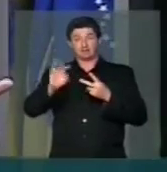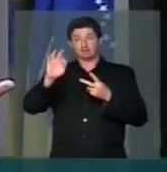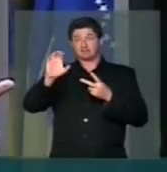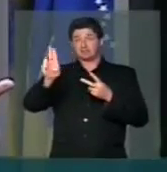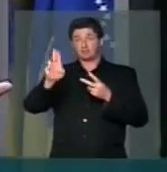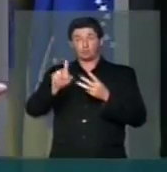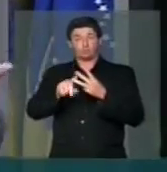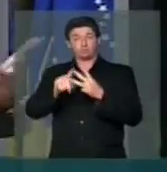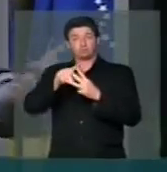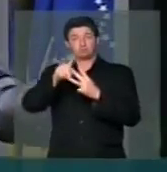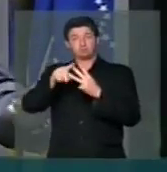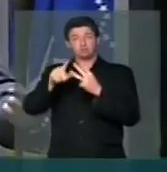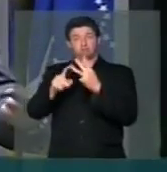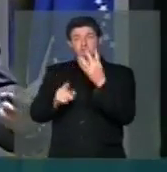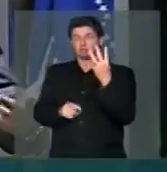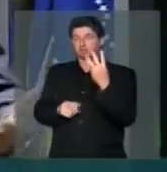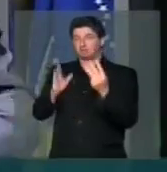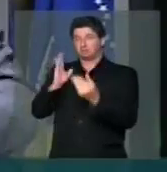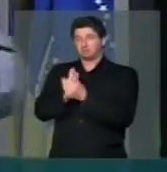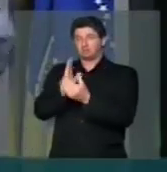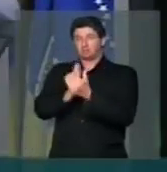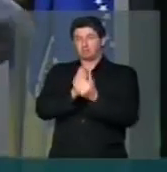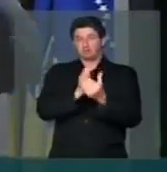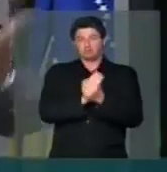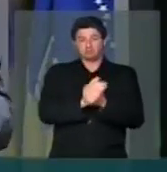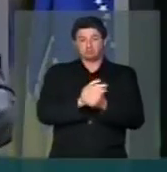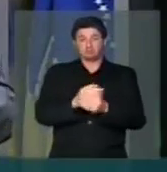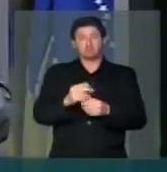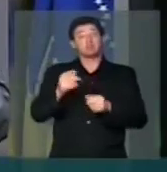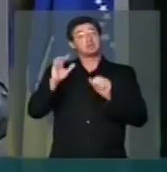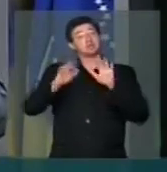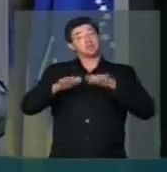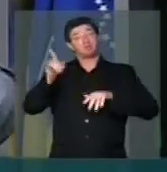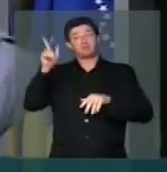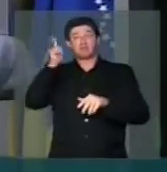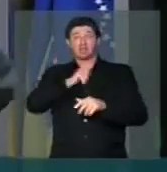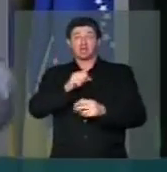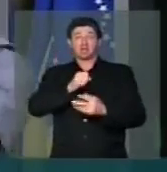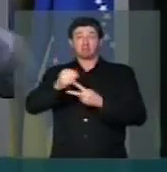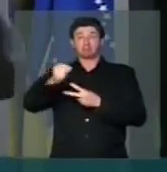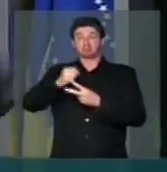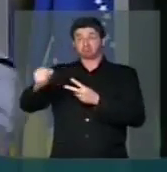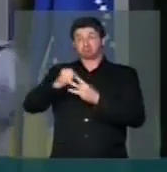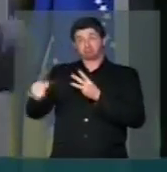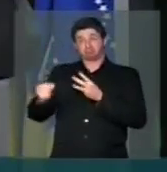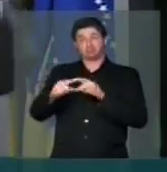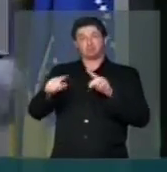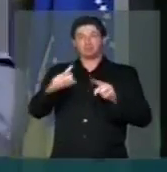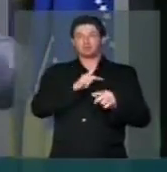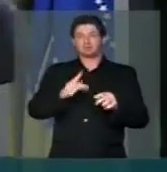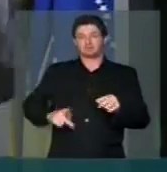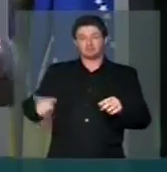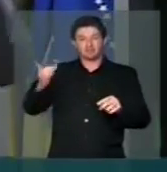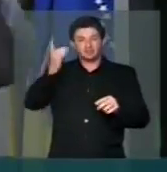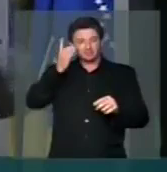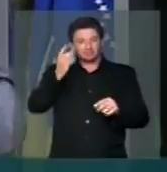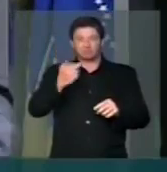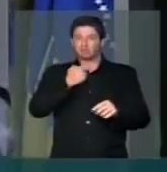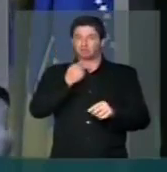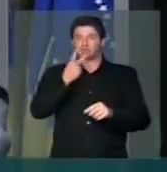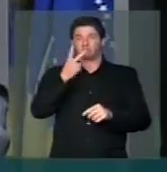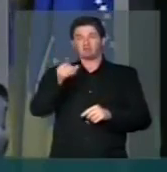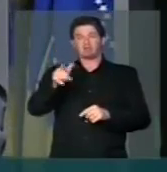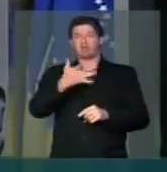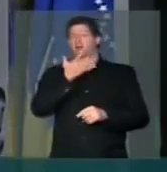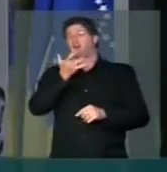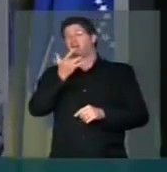Contas. Acredito até que ela vença a todos. Mas ela, como presidente da República, não pode dizer que